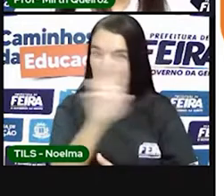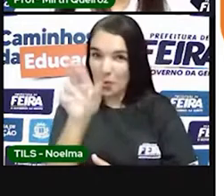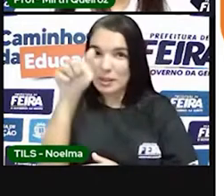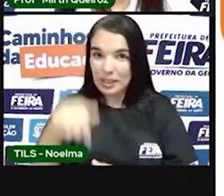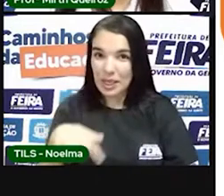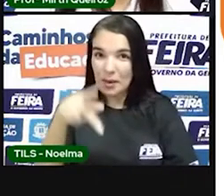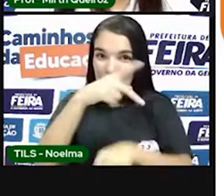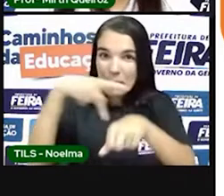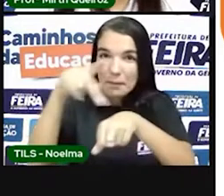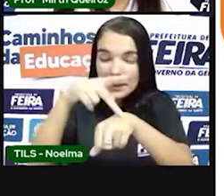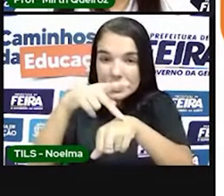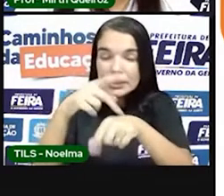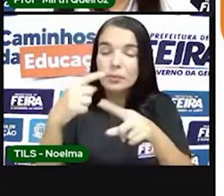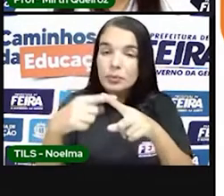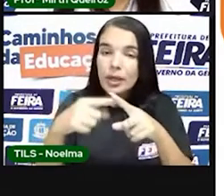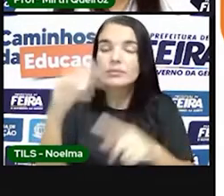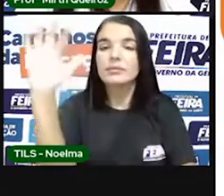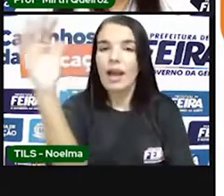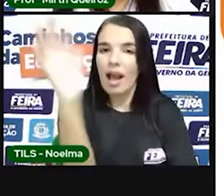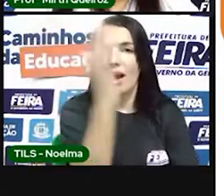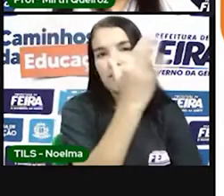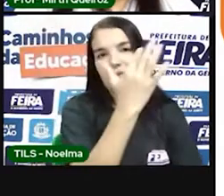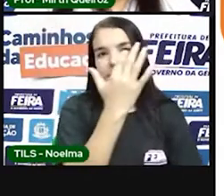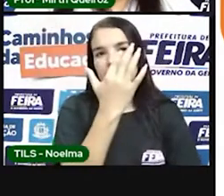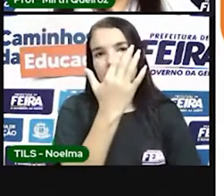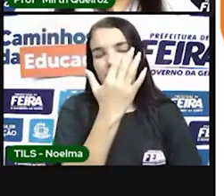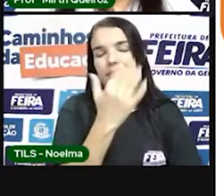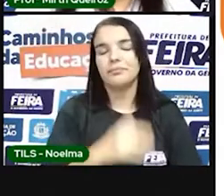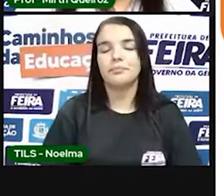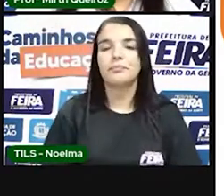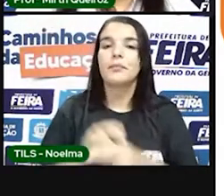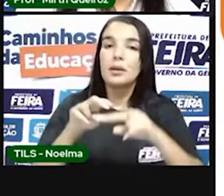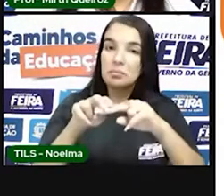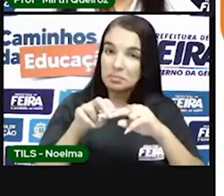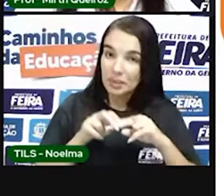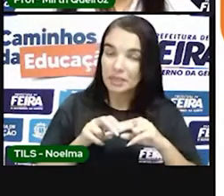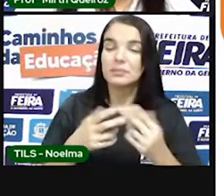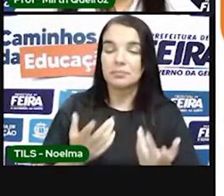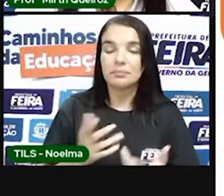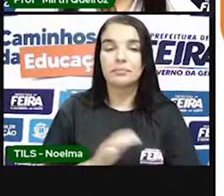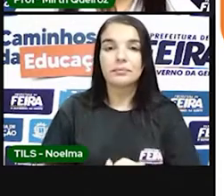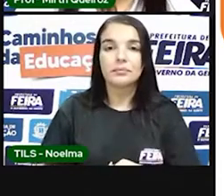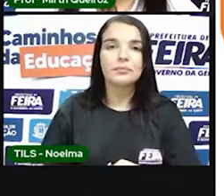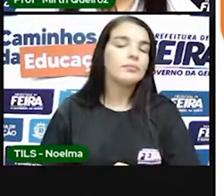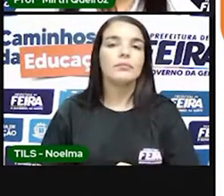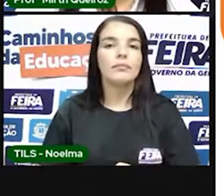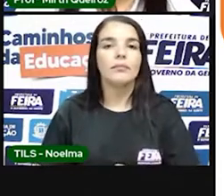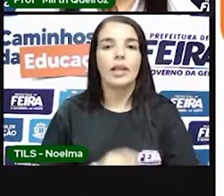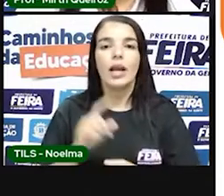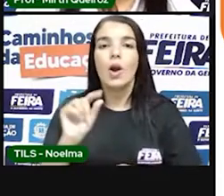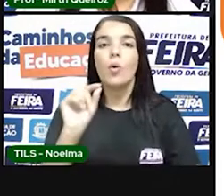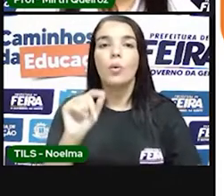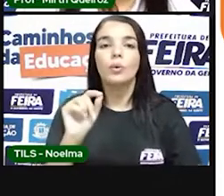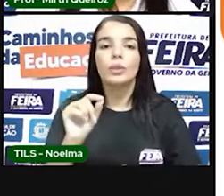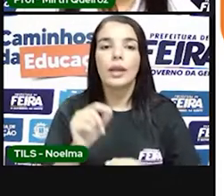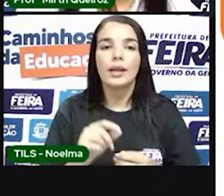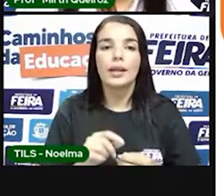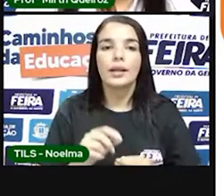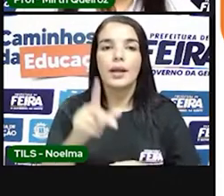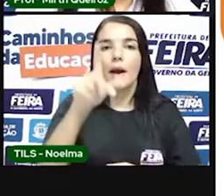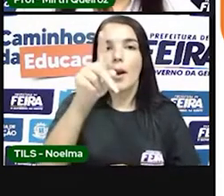dessa madeira, que era o pau-brasil. Ele vai do descobrimento, o período pré-colonial vai do